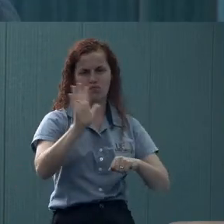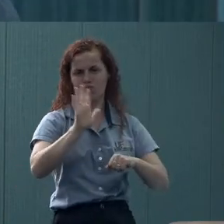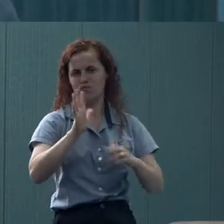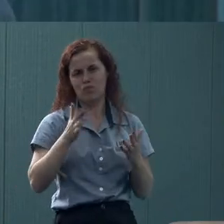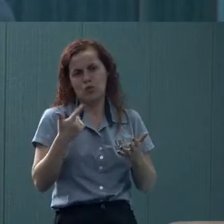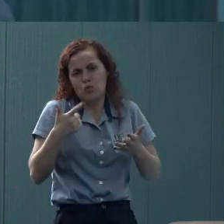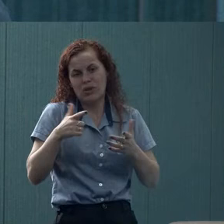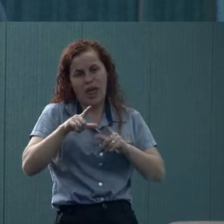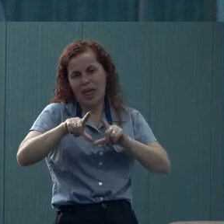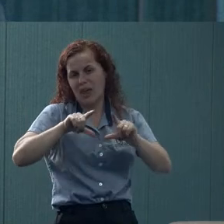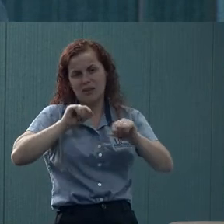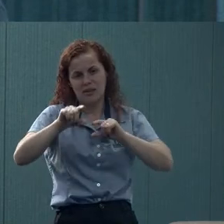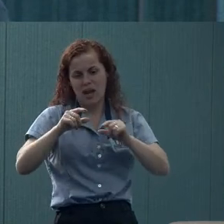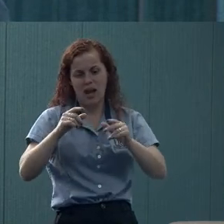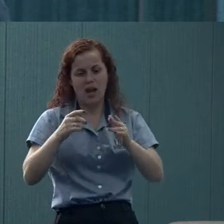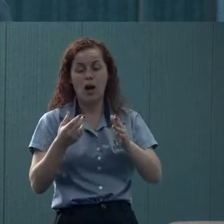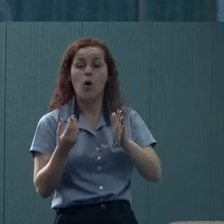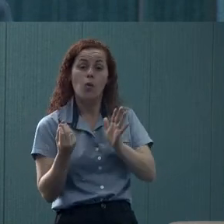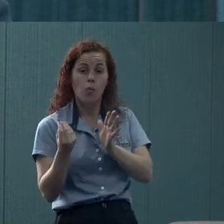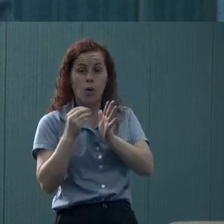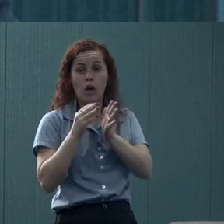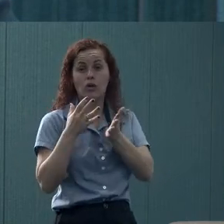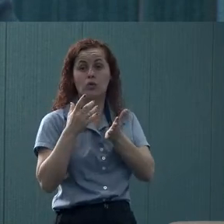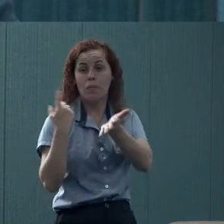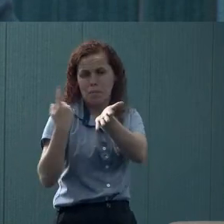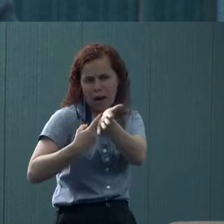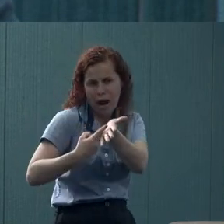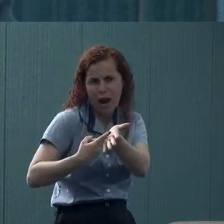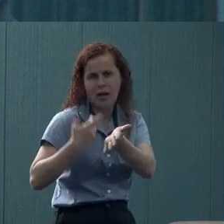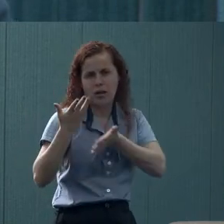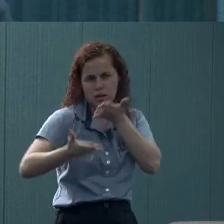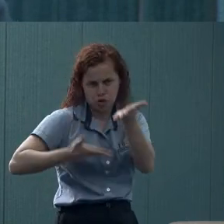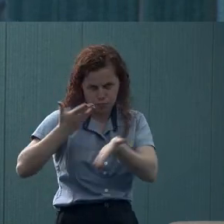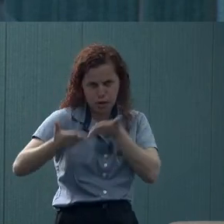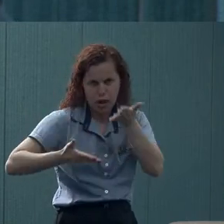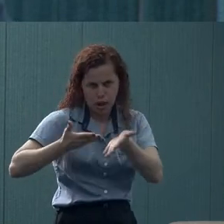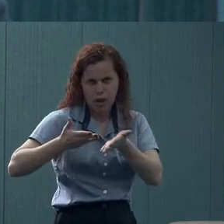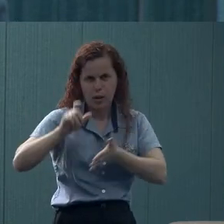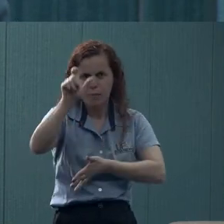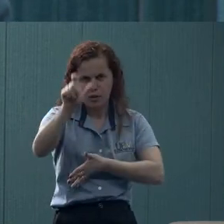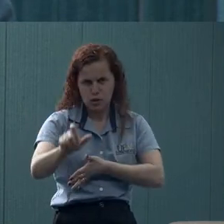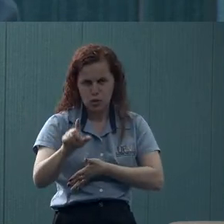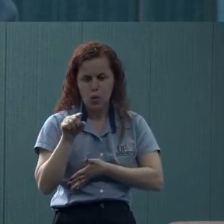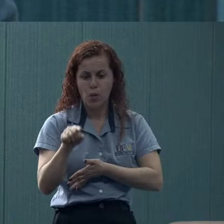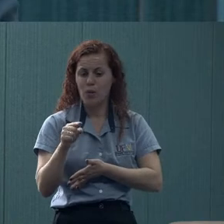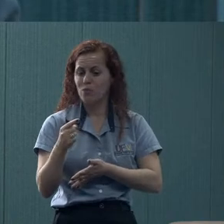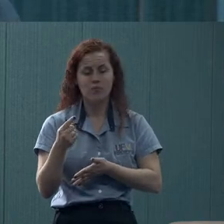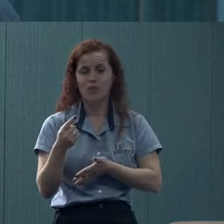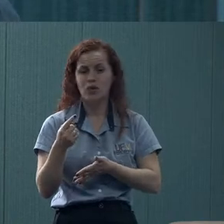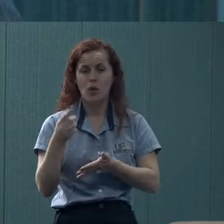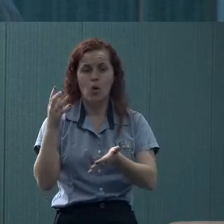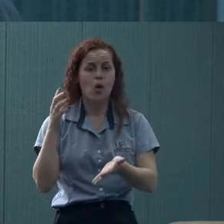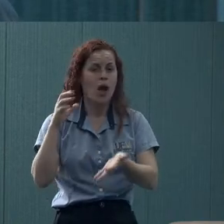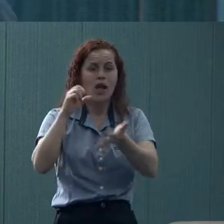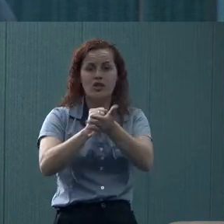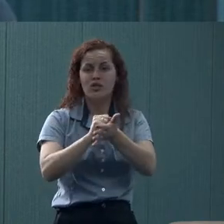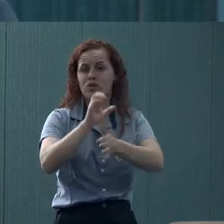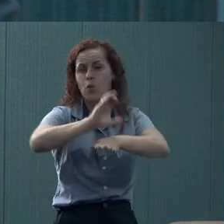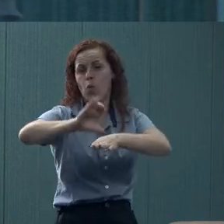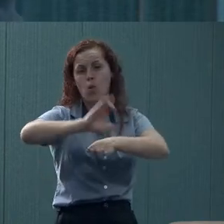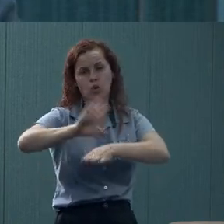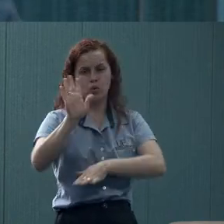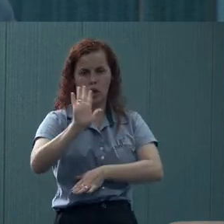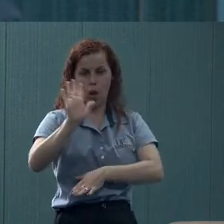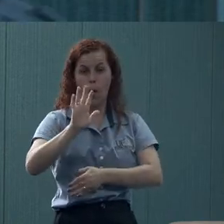Quando a gente registra o atendimento, que a pessoa foi atendida, não separa por curso.